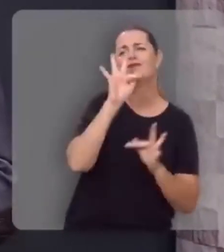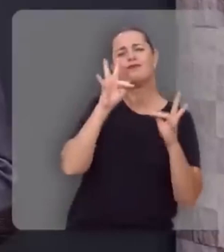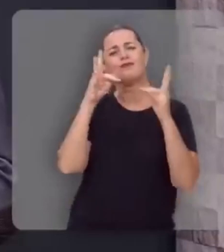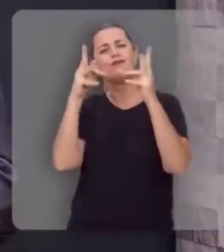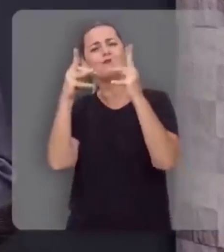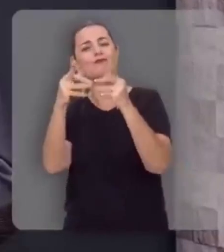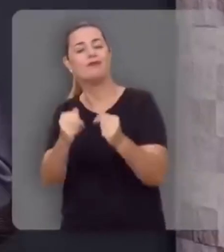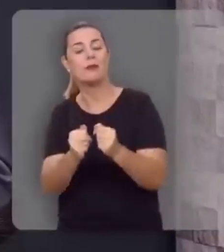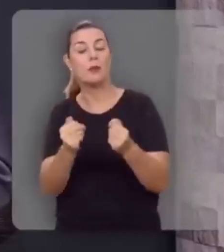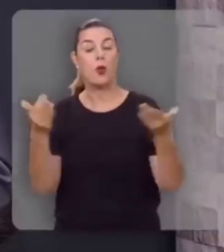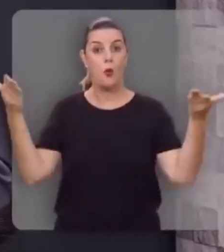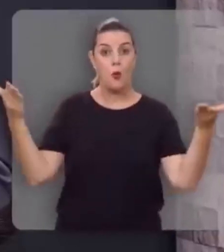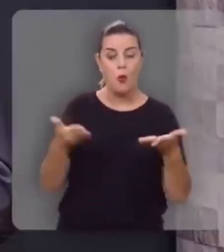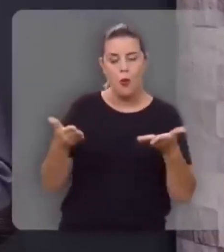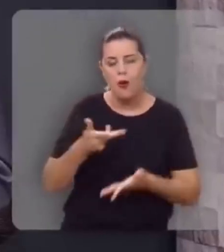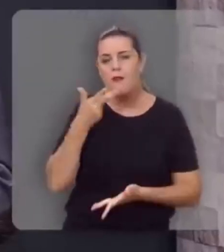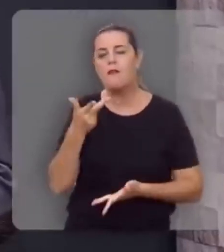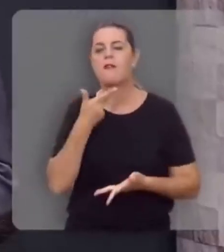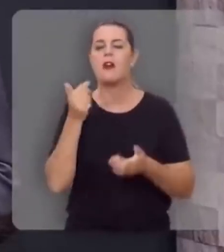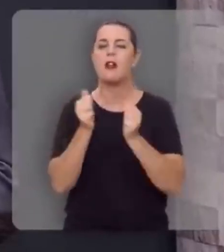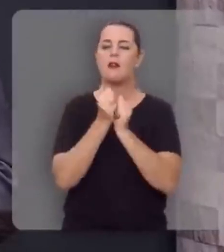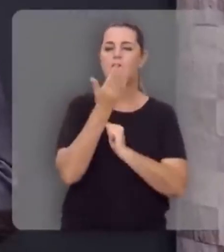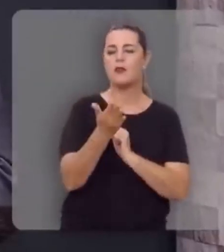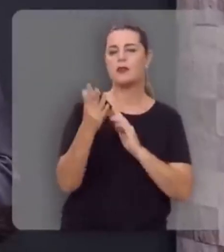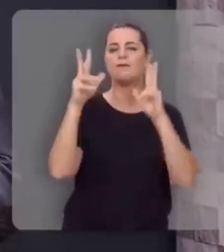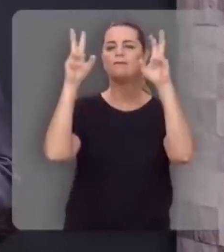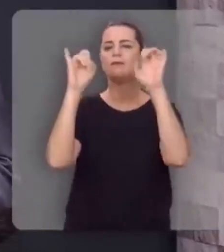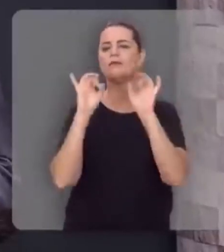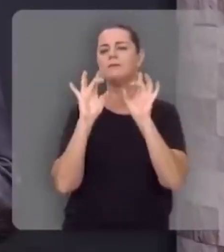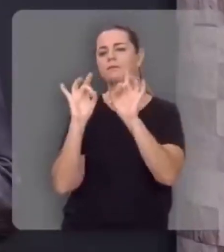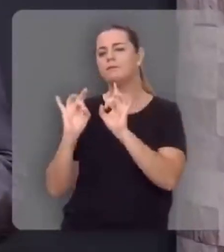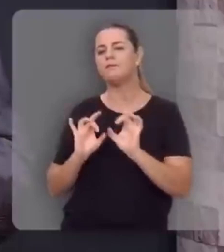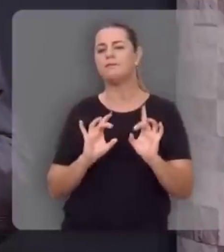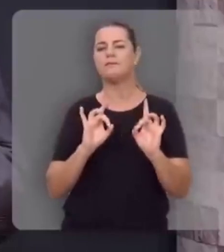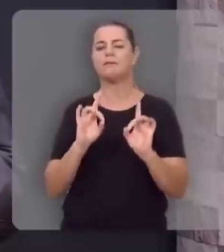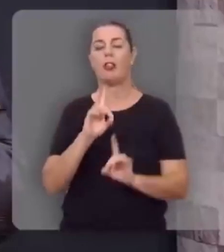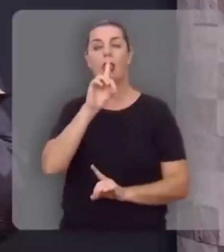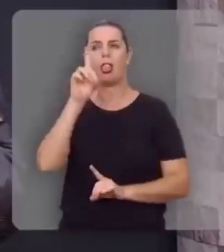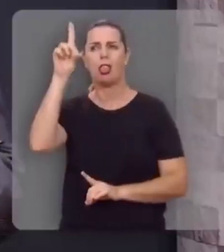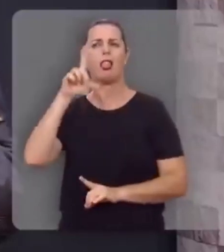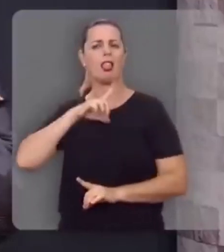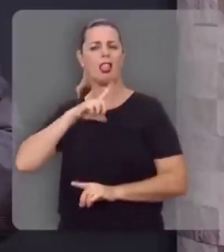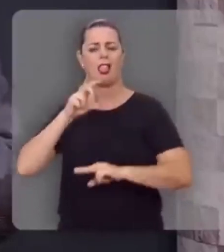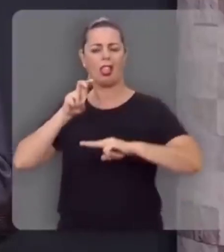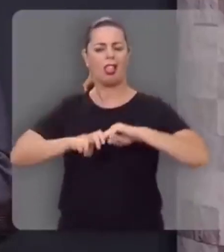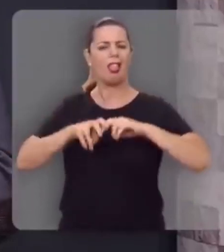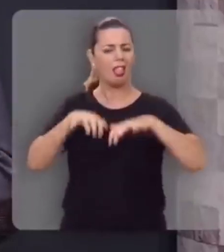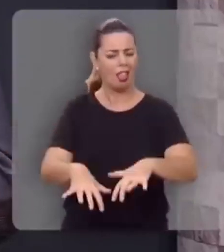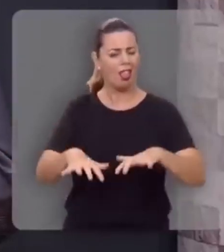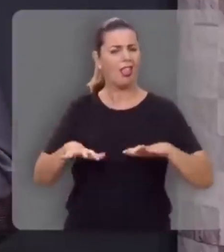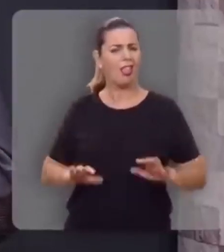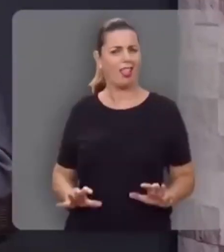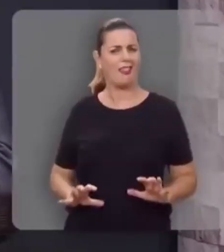e queremos hoje tratar com você de um tema empolgante, Deus está no trono.